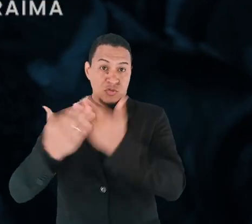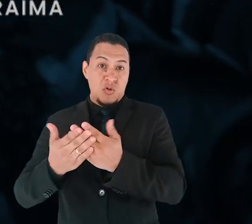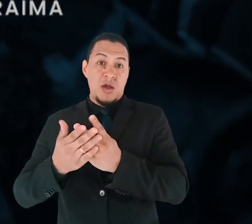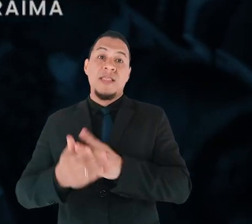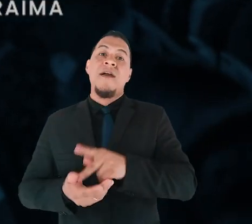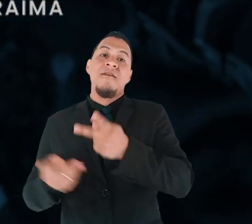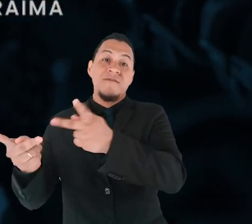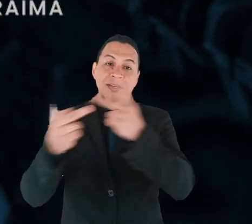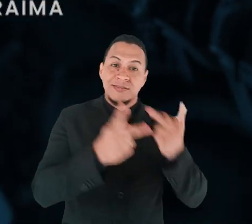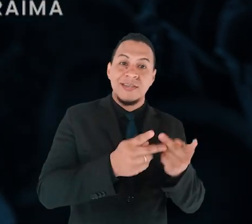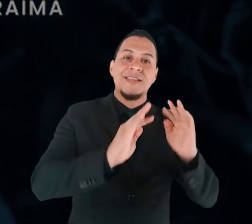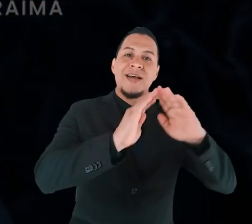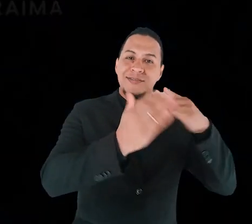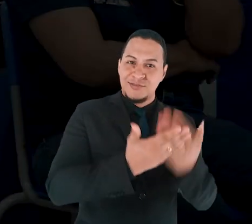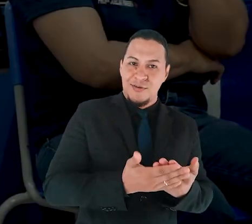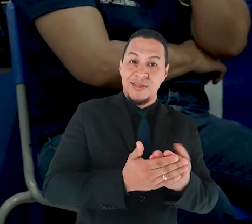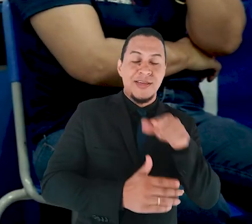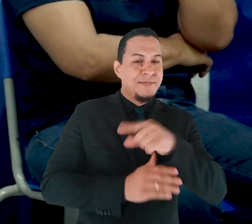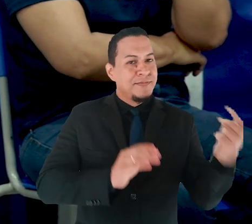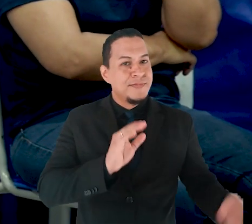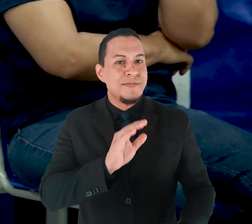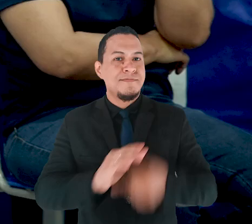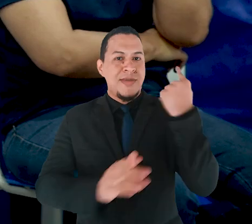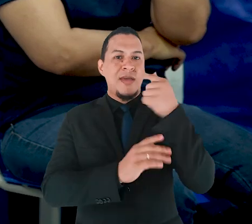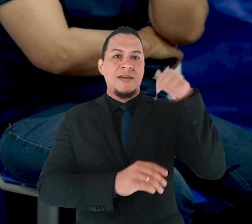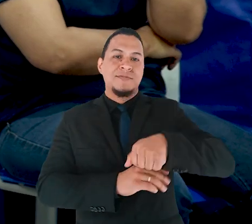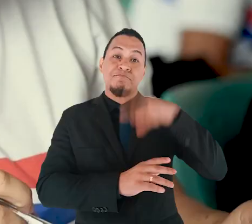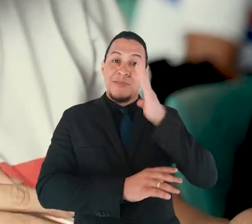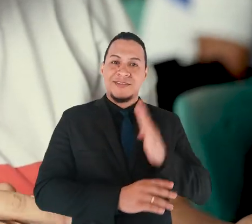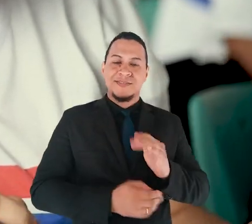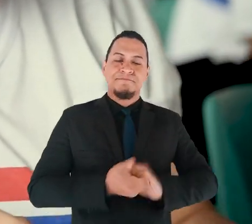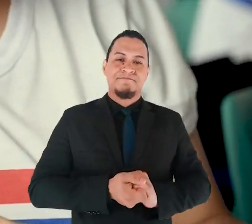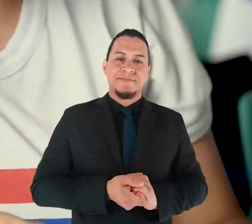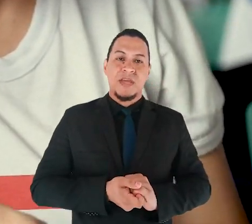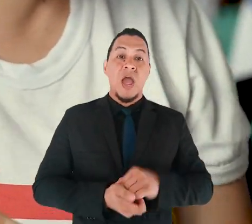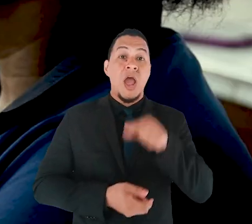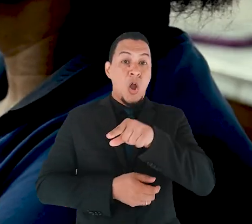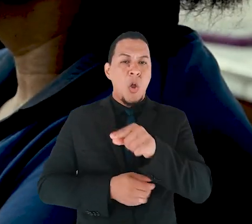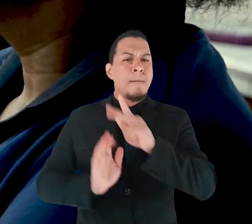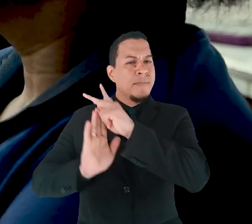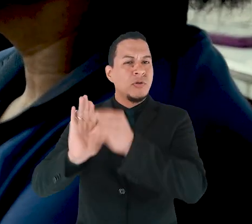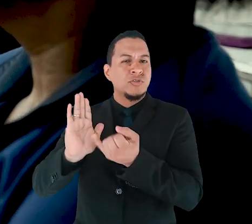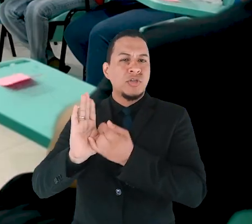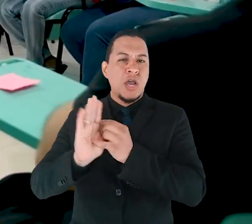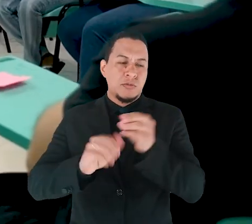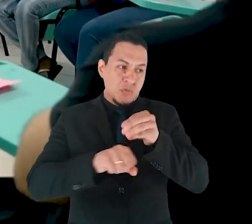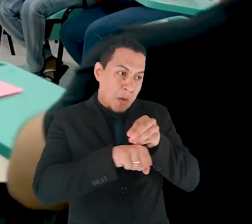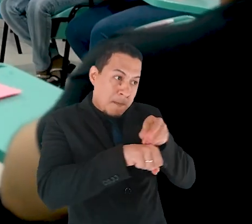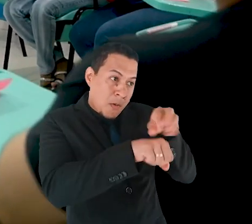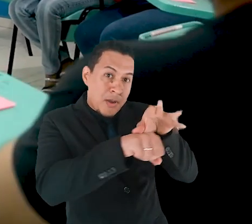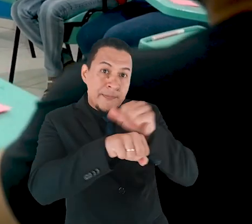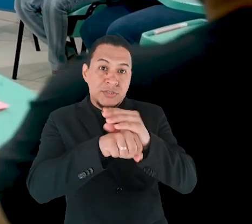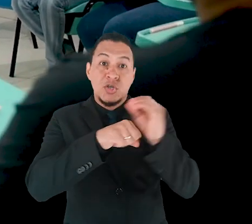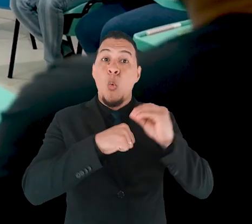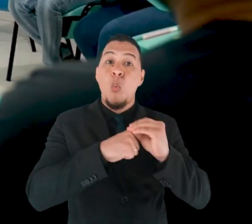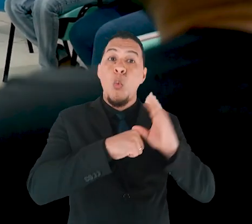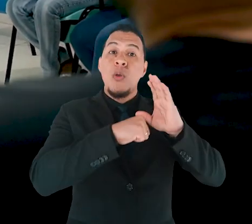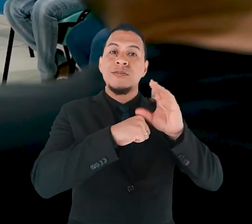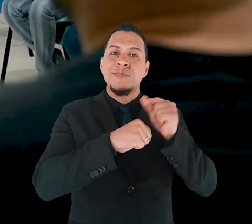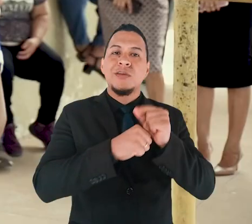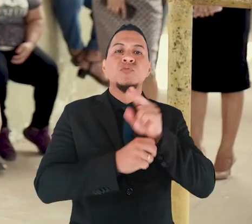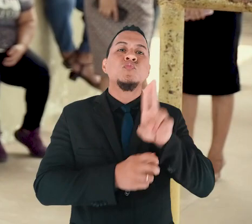iniciativa pioneira no Brasil. O projeto leva conhecimento para estudantes e professores através de